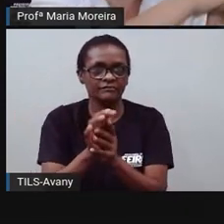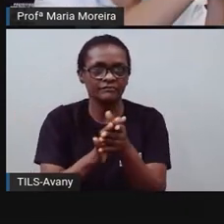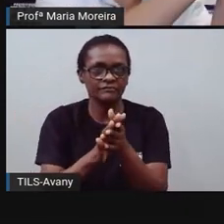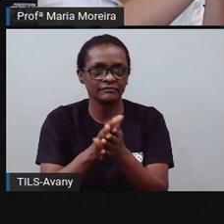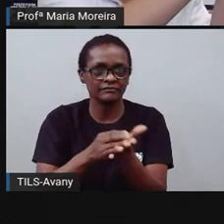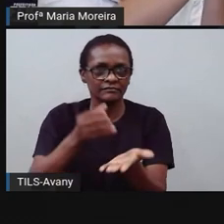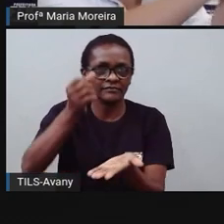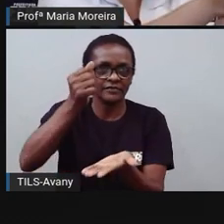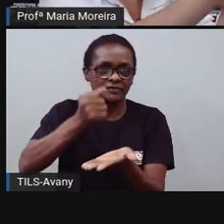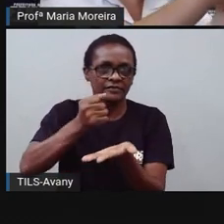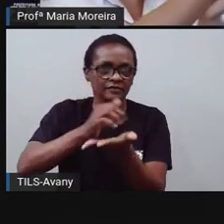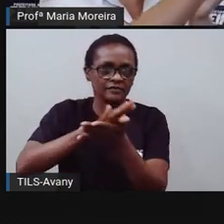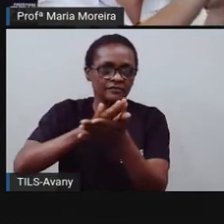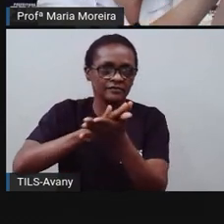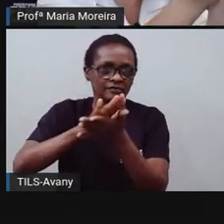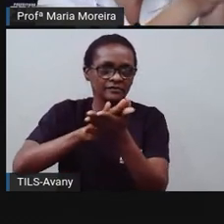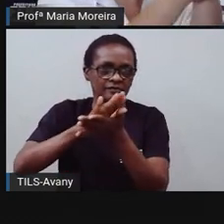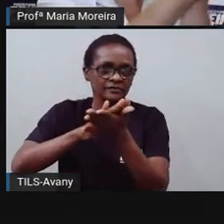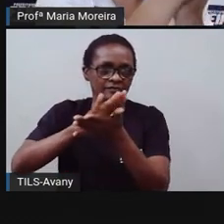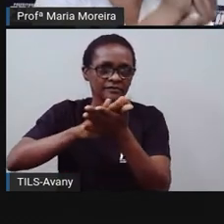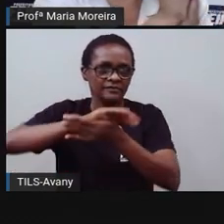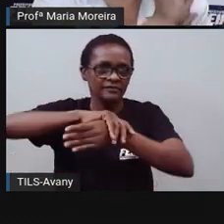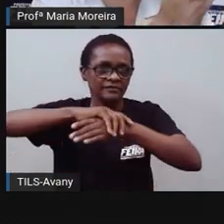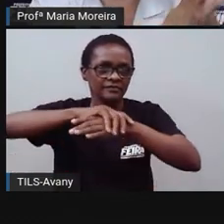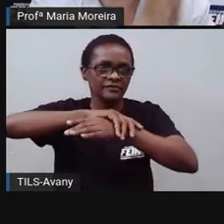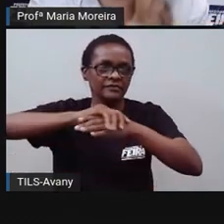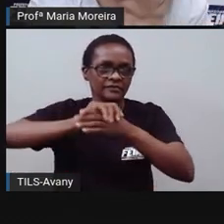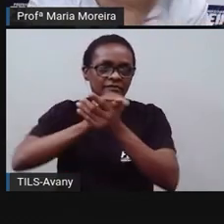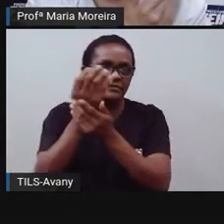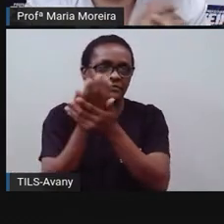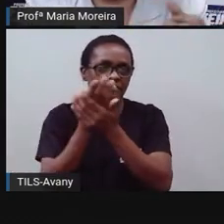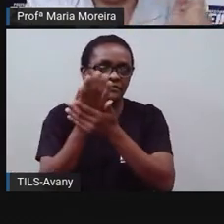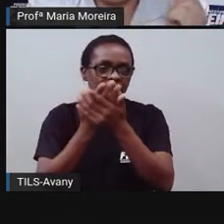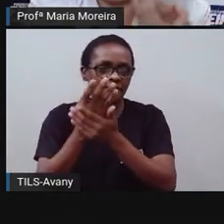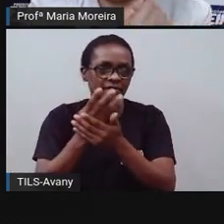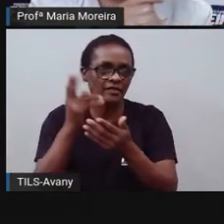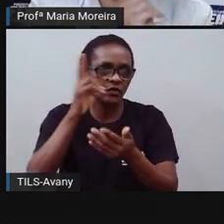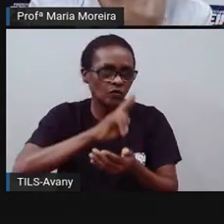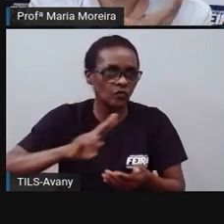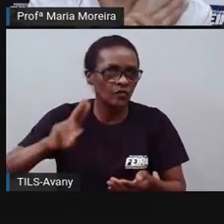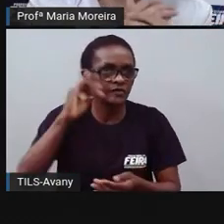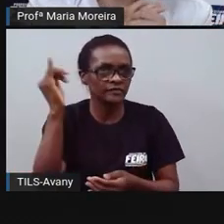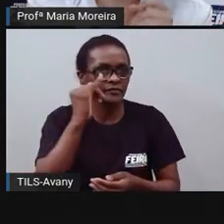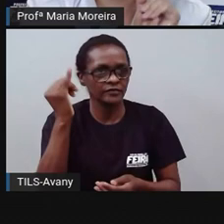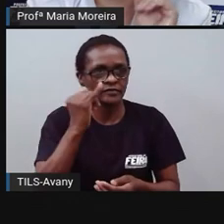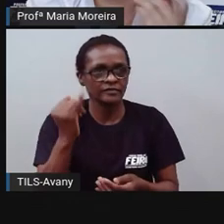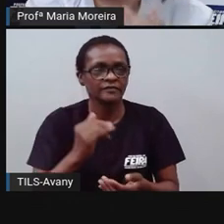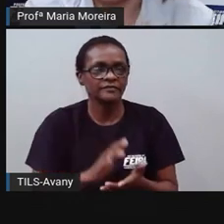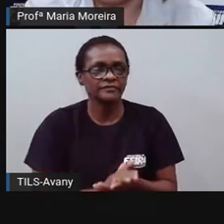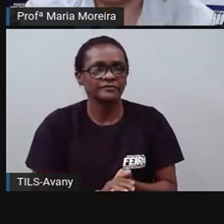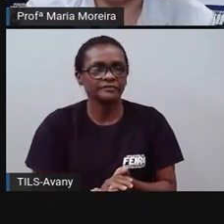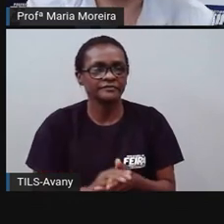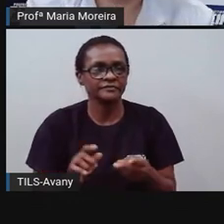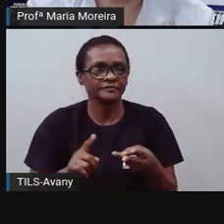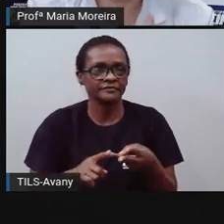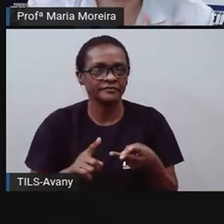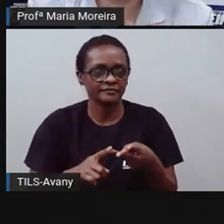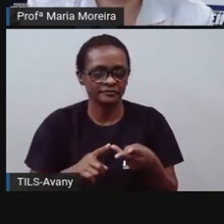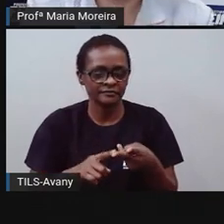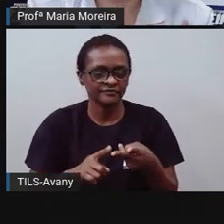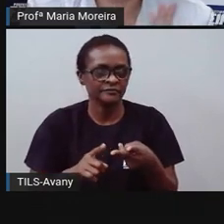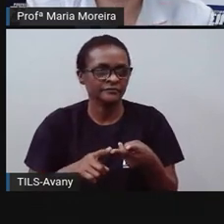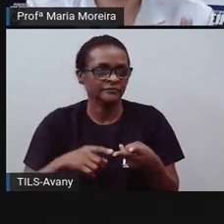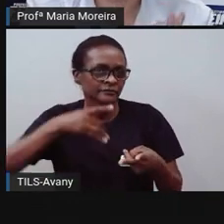ela vai o quê? É, ó, usar o álcool em gel. Usem álcool em gel, tá? Usem máscara, se